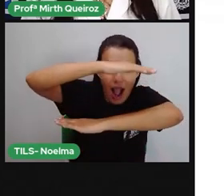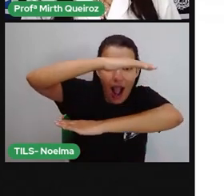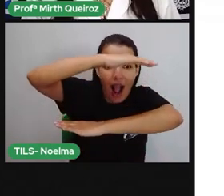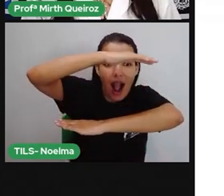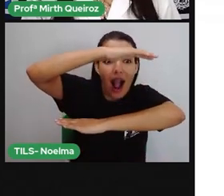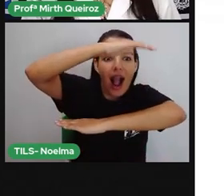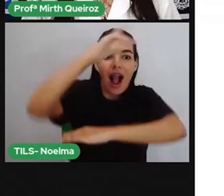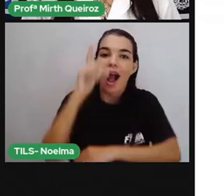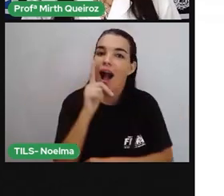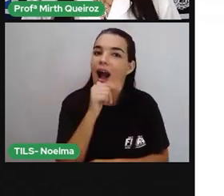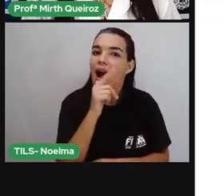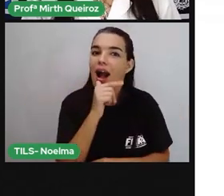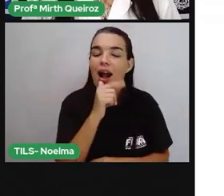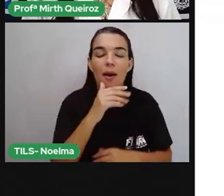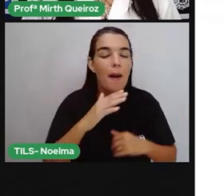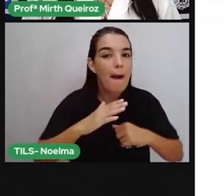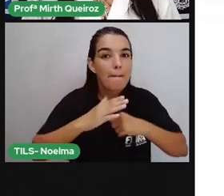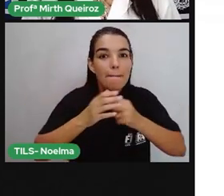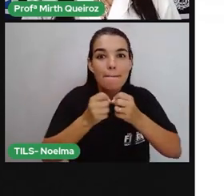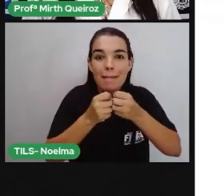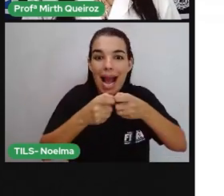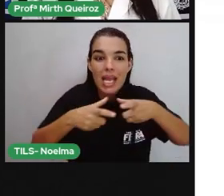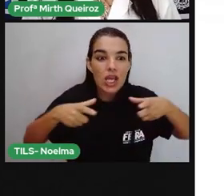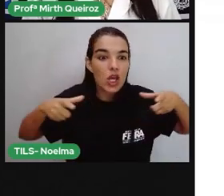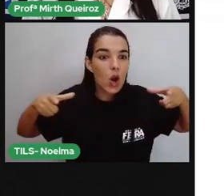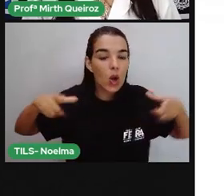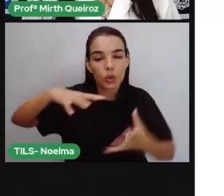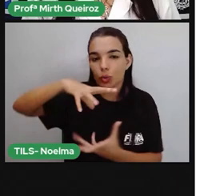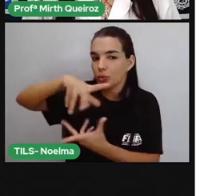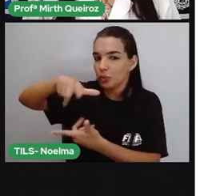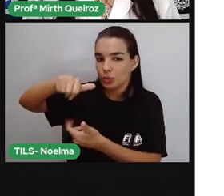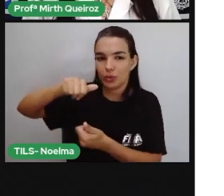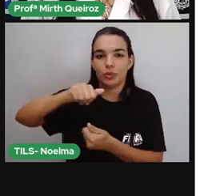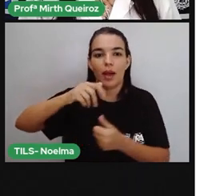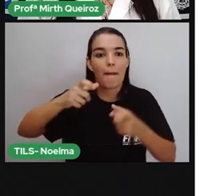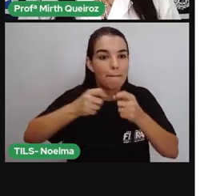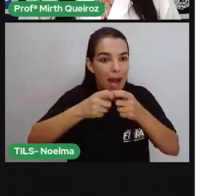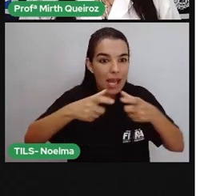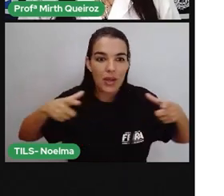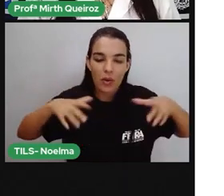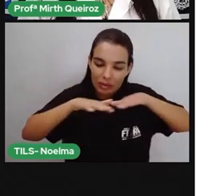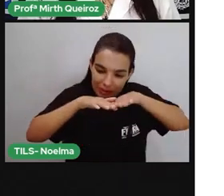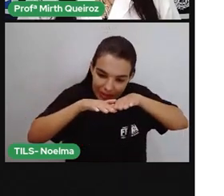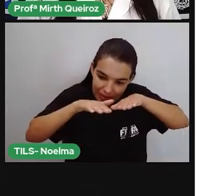maior planície inundada do mundo, não é só do Brasil, não, é do mundo.